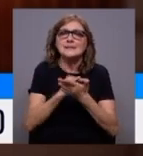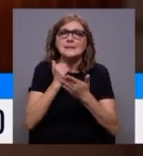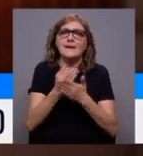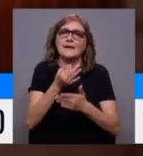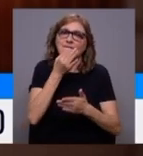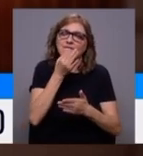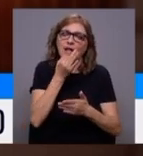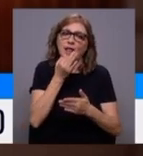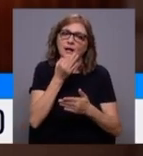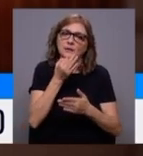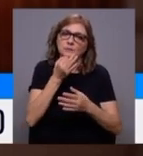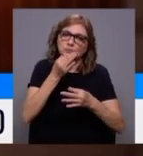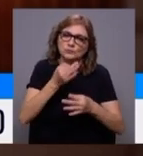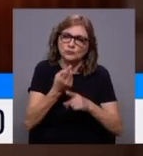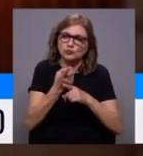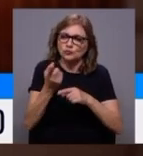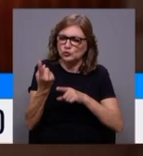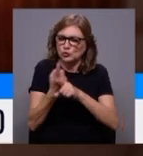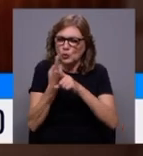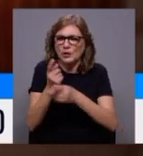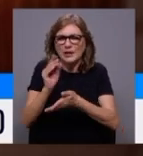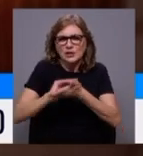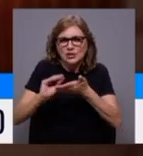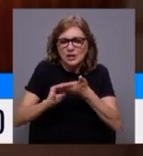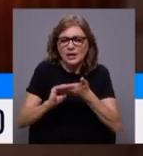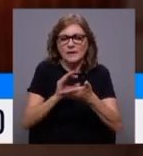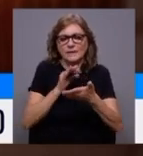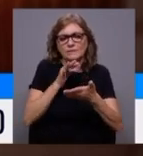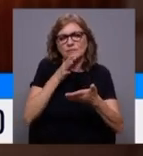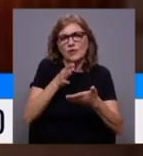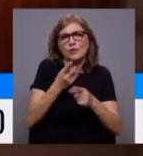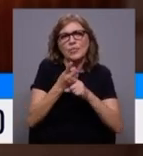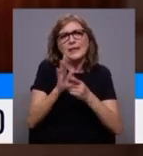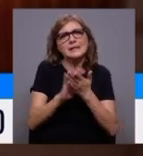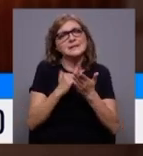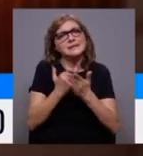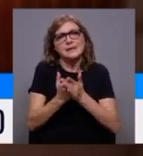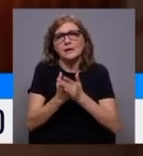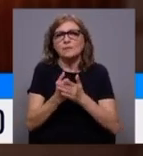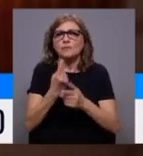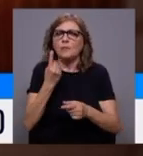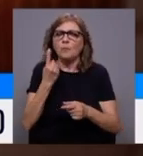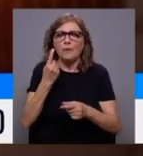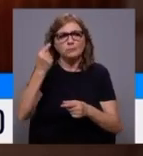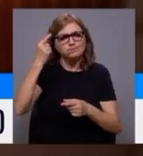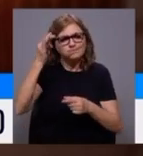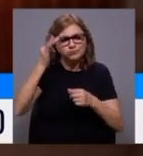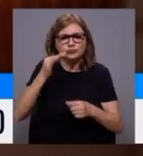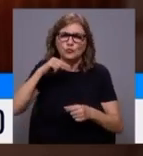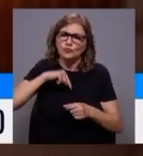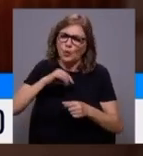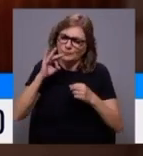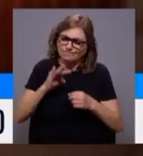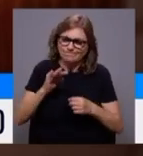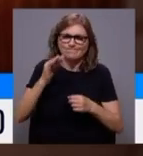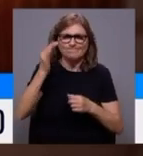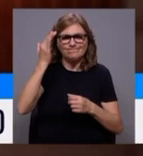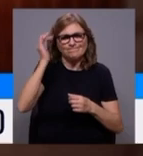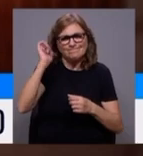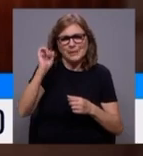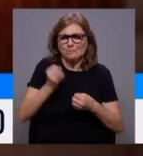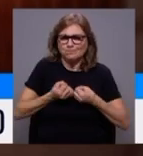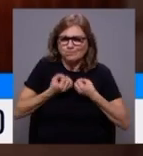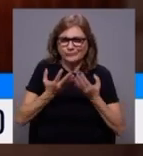propriedade. Aquilo que escrevia, aquilo que se pronunciava, vinha sempre de uma convicção profunda. E,